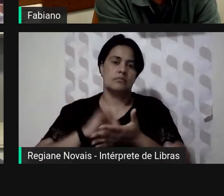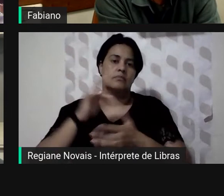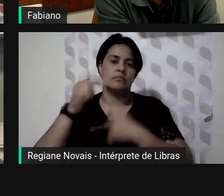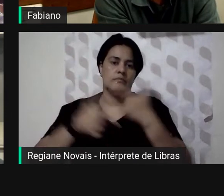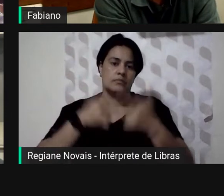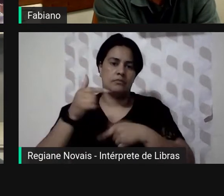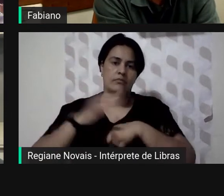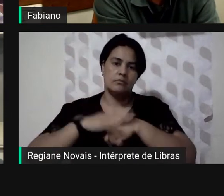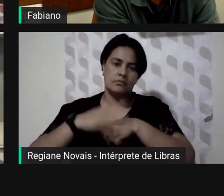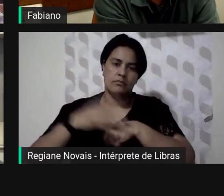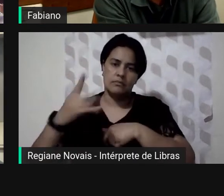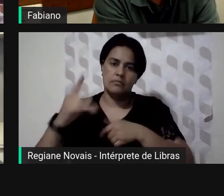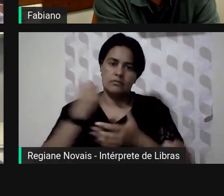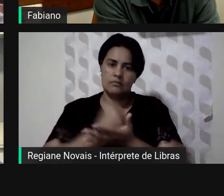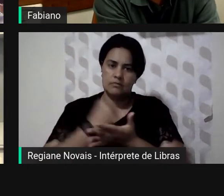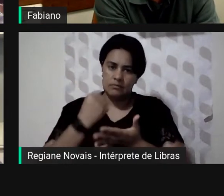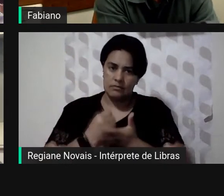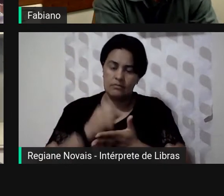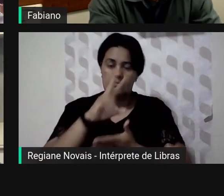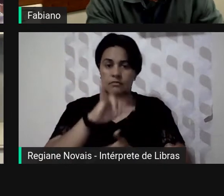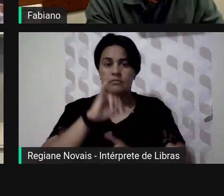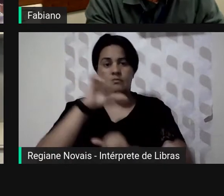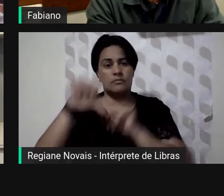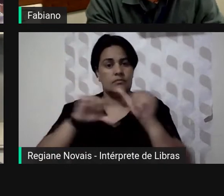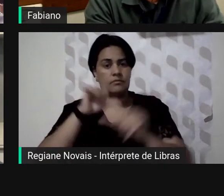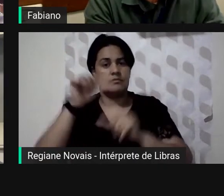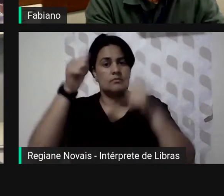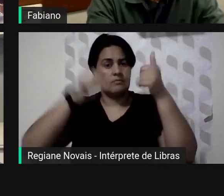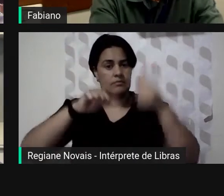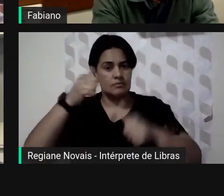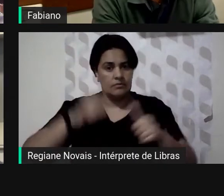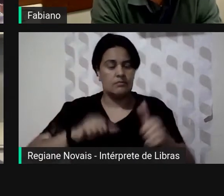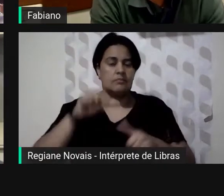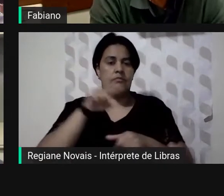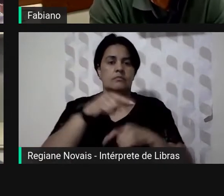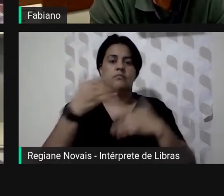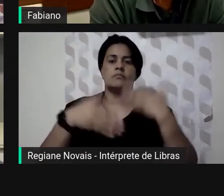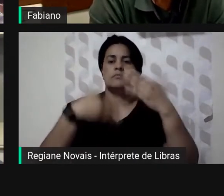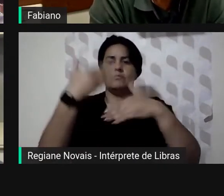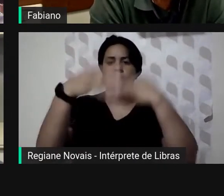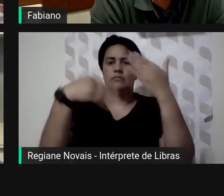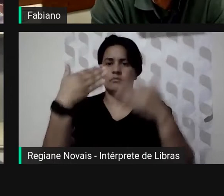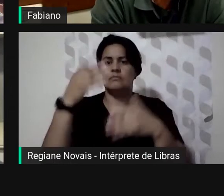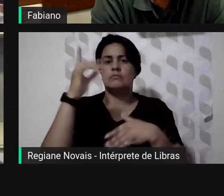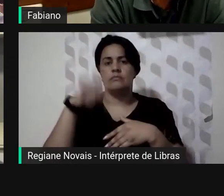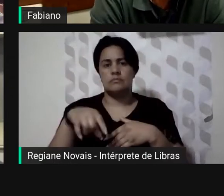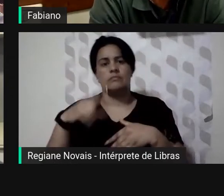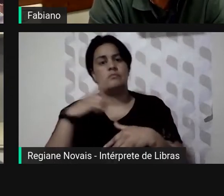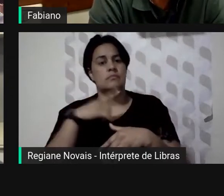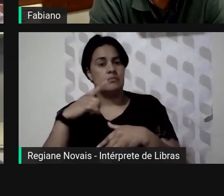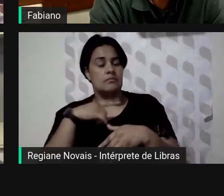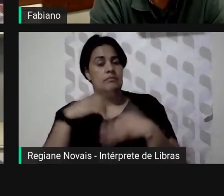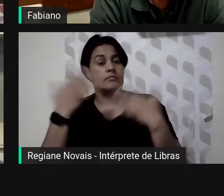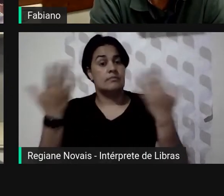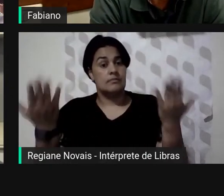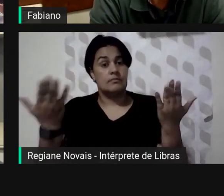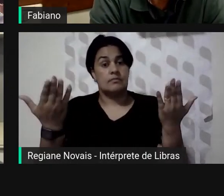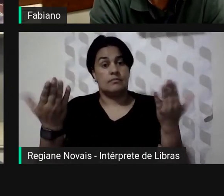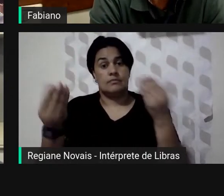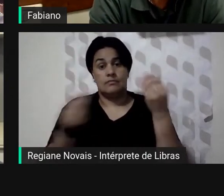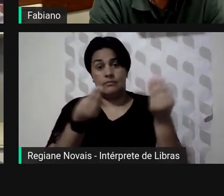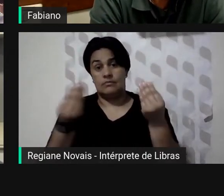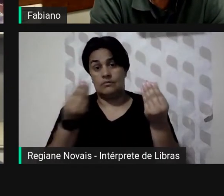contratadas para fazer avaliação de desempenho que corre o risco de não ter